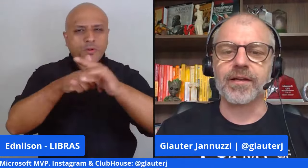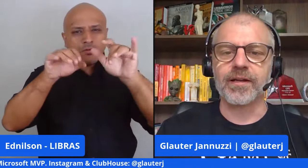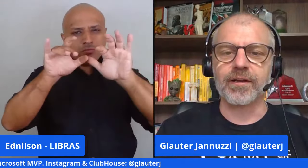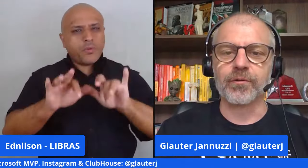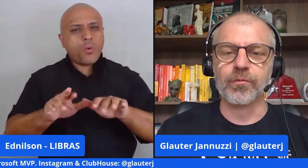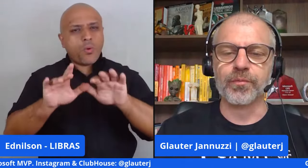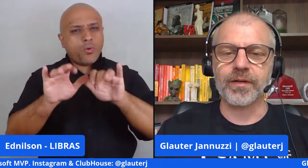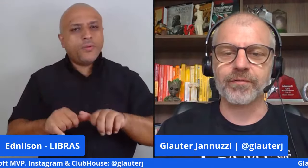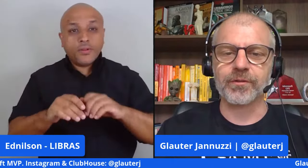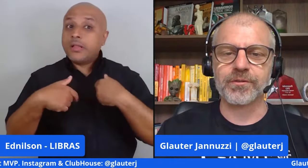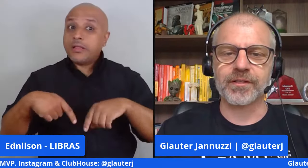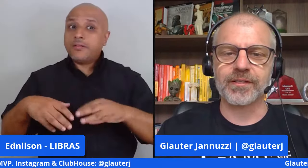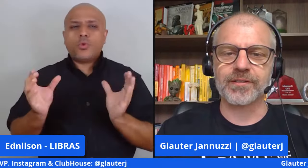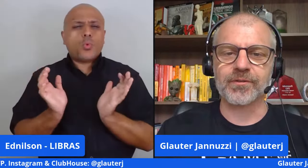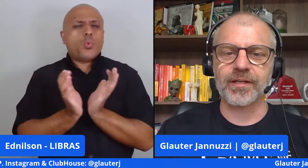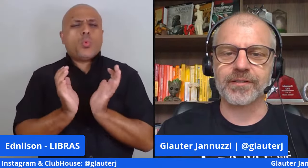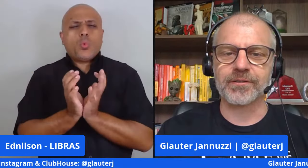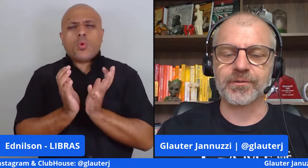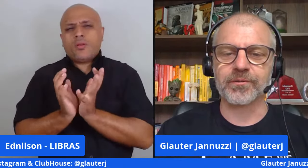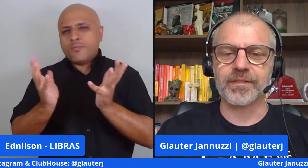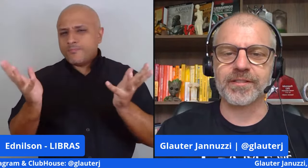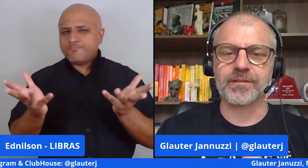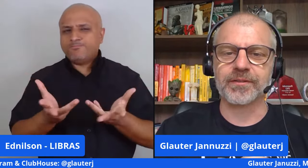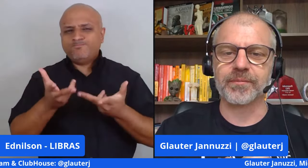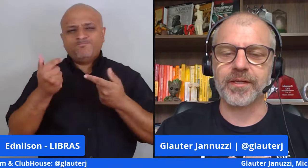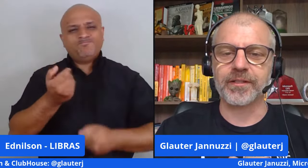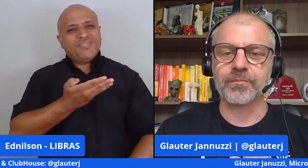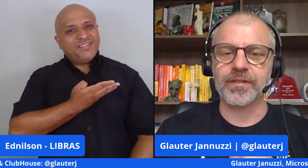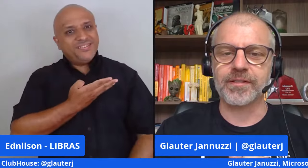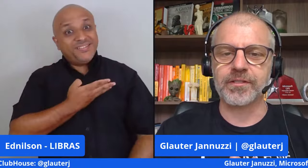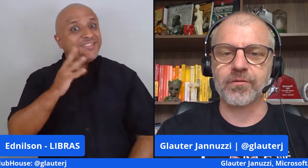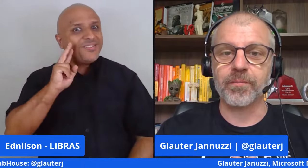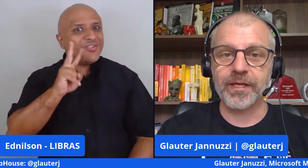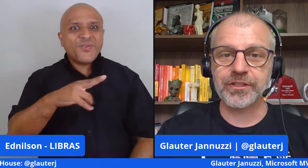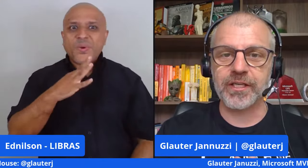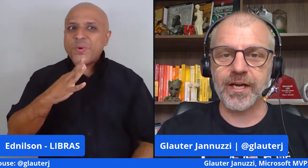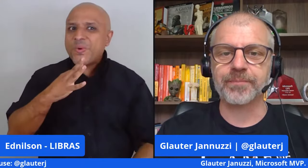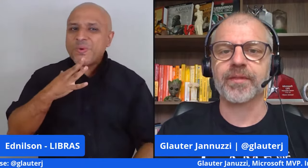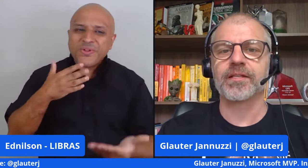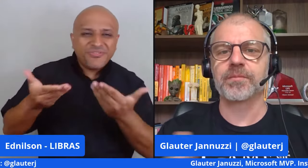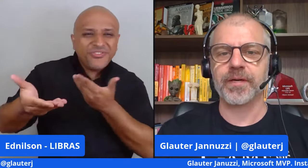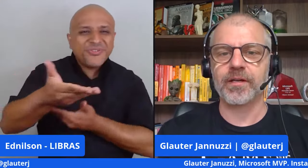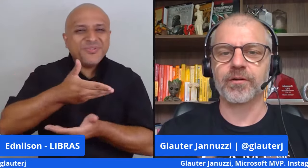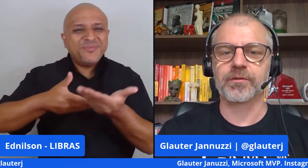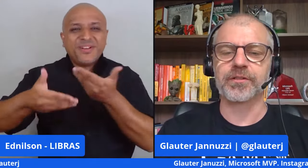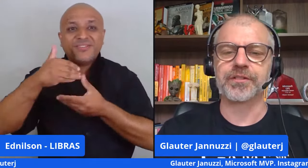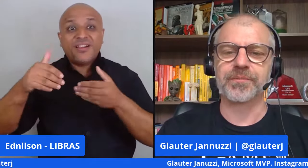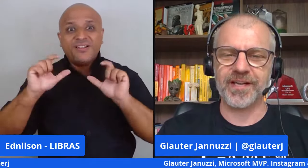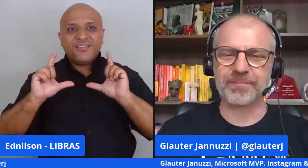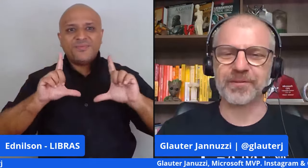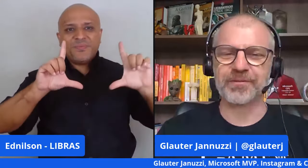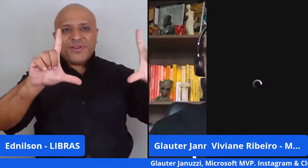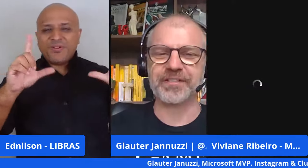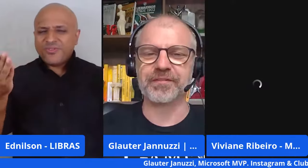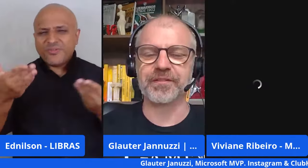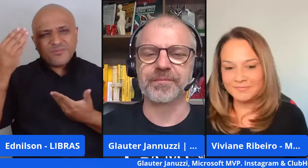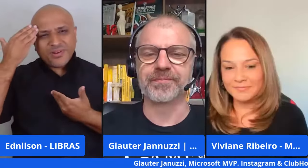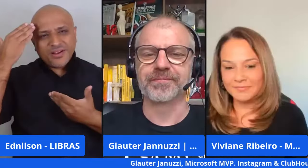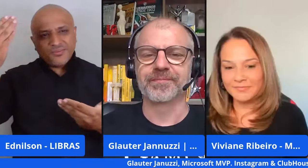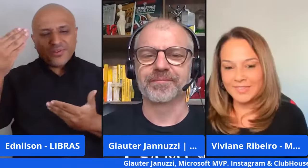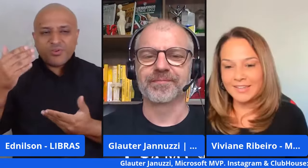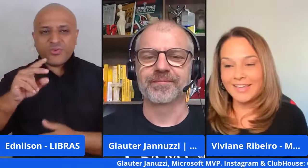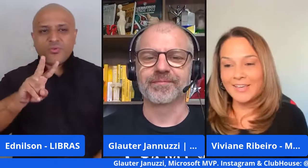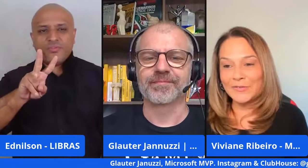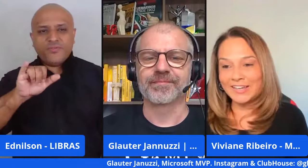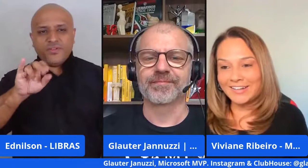grupo maravilhoso aqui, esses colegas que eu estou conhecendo também, tendo o prazer de compartilhar esse painel aqui hoje. Obrigado pelo convite, Vivi.